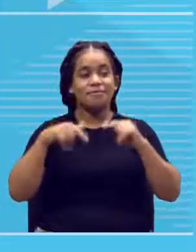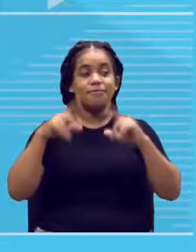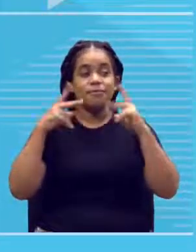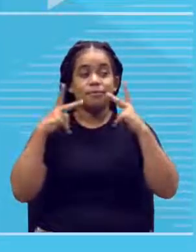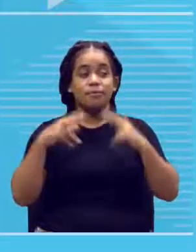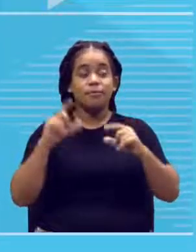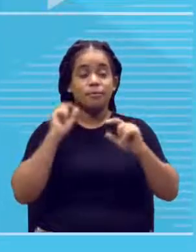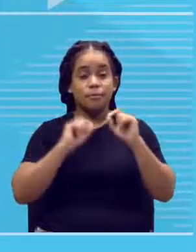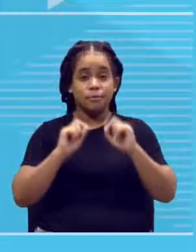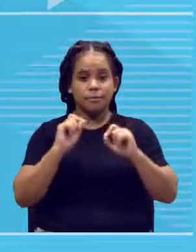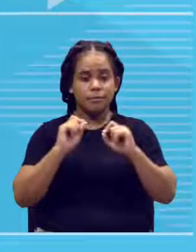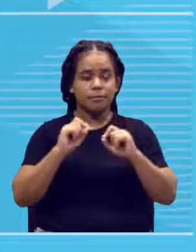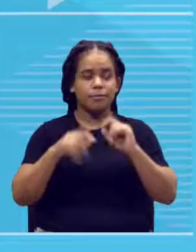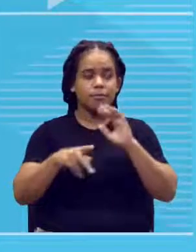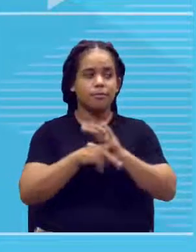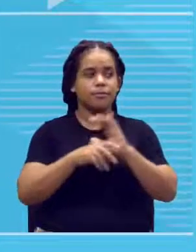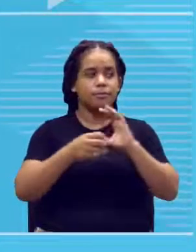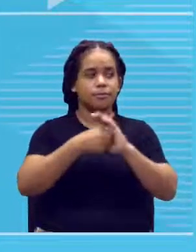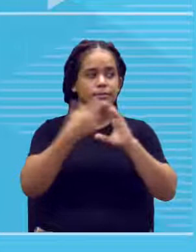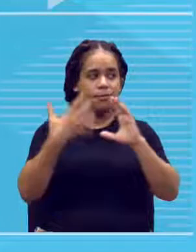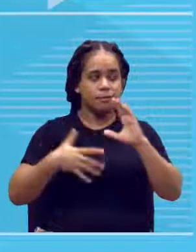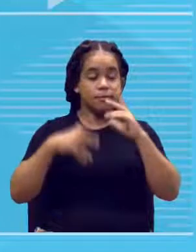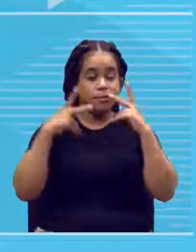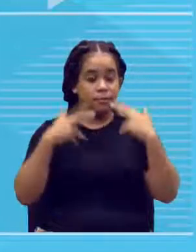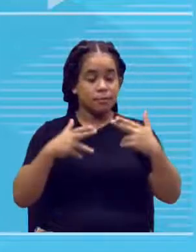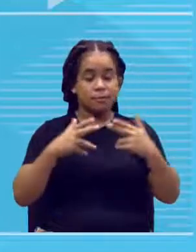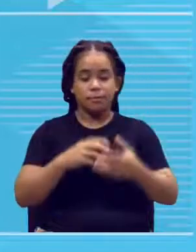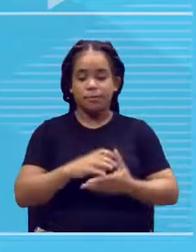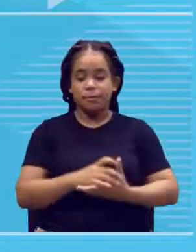o quê, professor? A característica é igual.